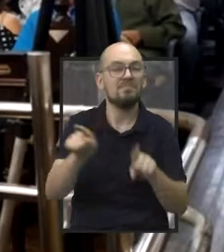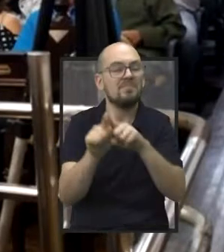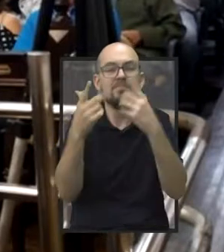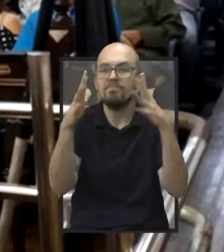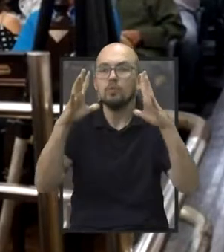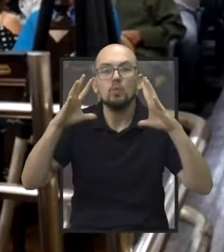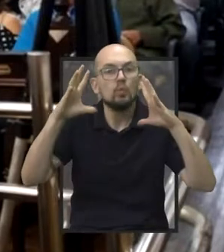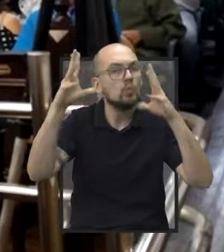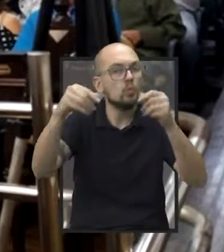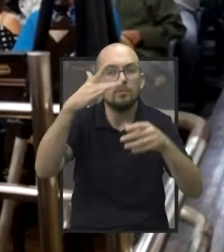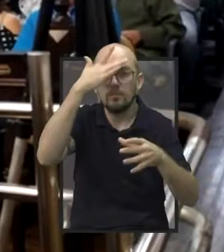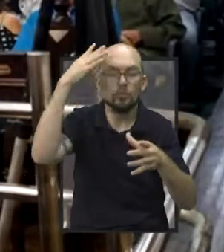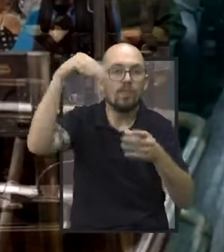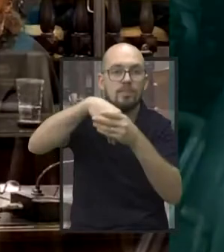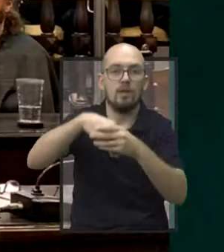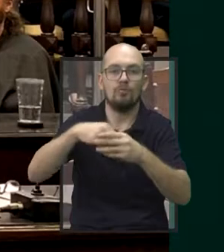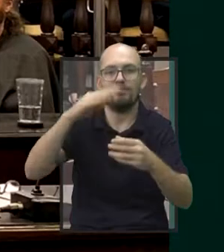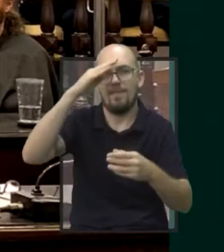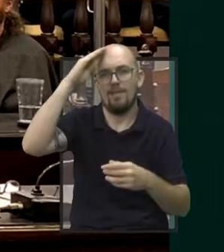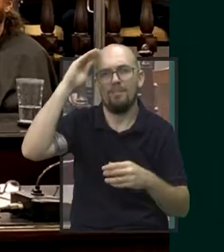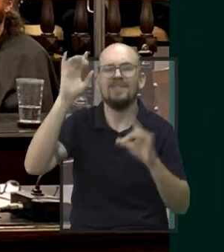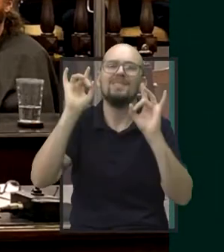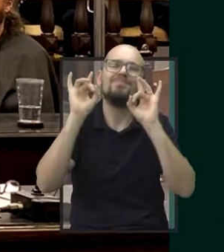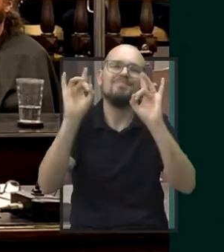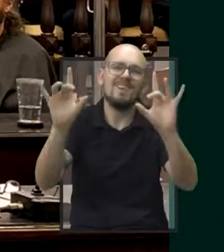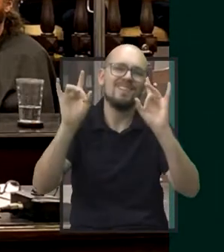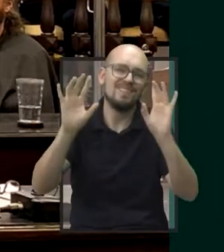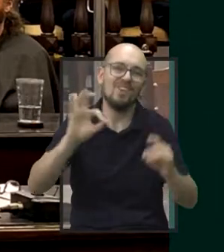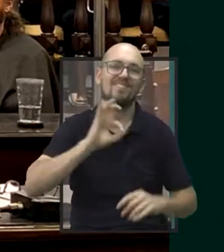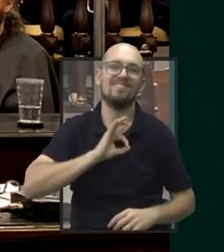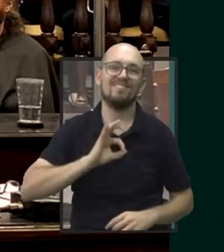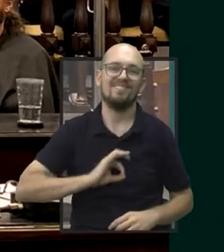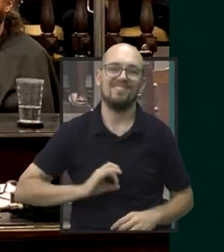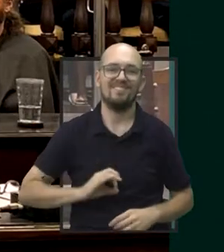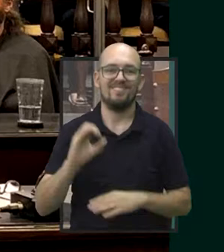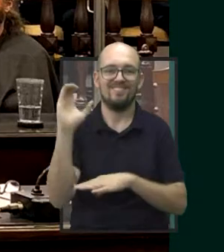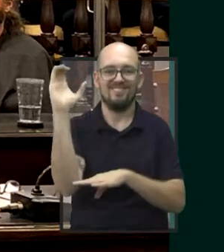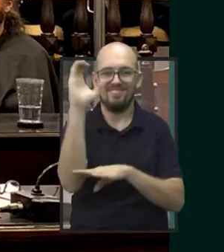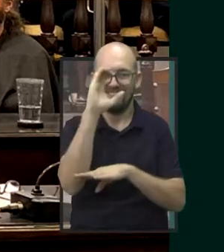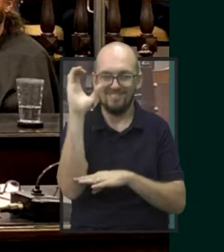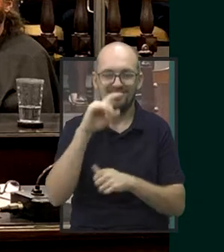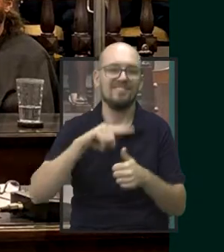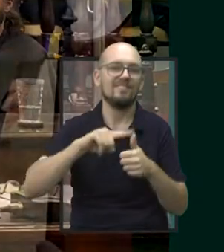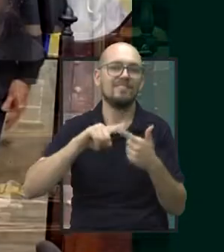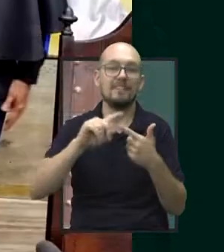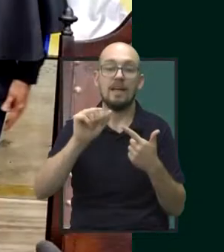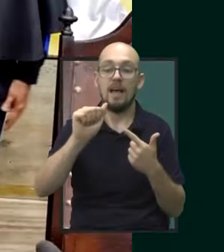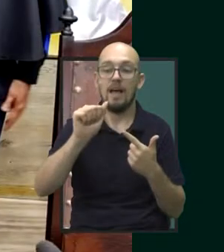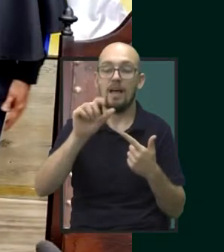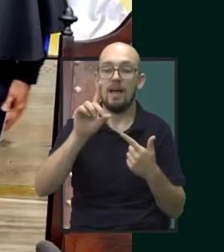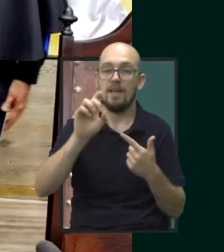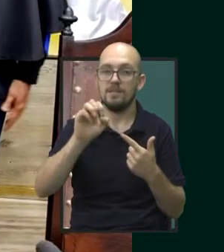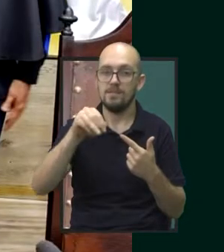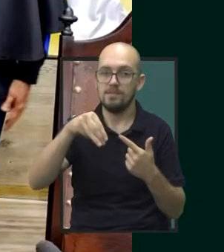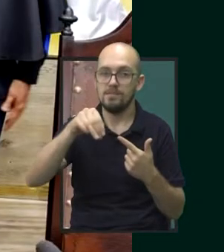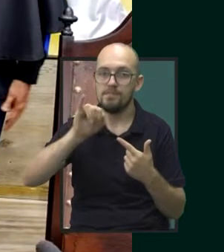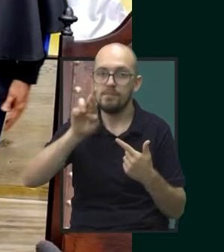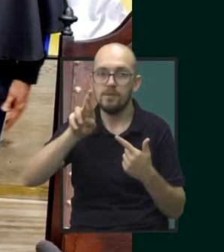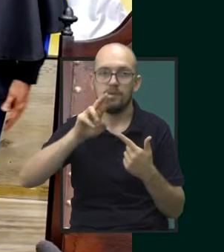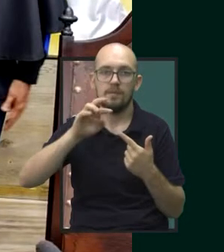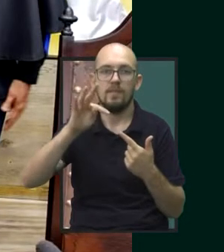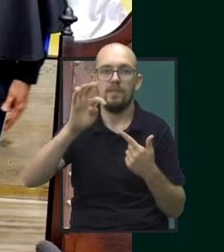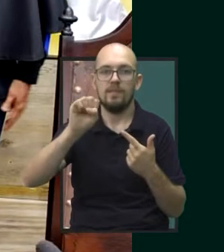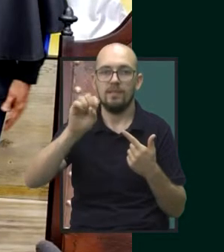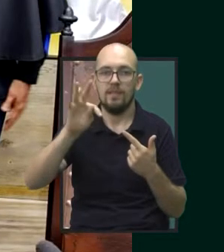Academia Jaoense de Letras, em especial ao Carlinhos, é o Carlos Eduardo Martins, ao Ademir Testa Jr. e à Raquel